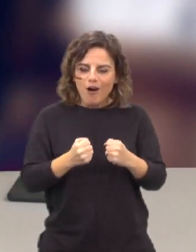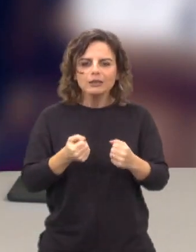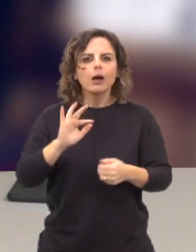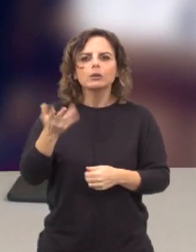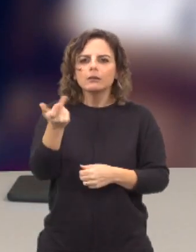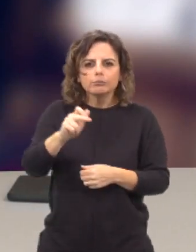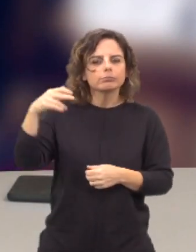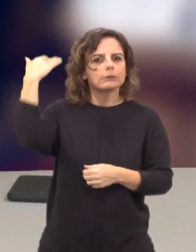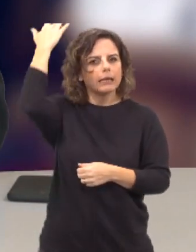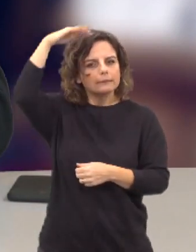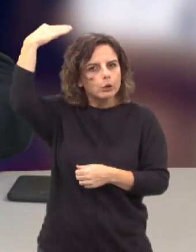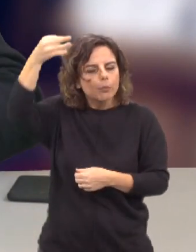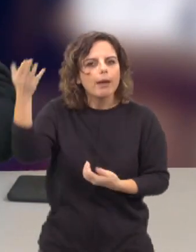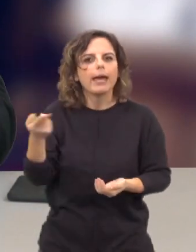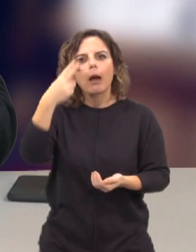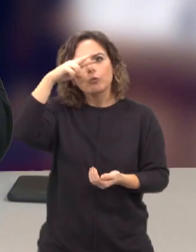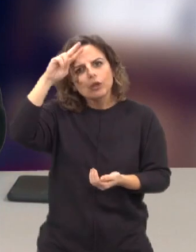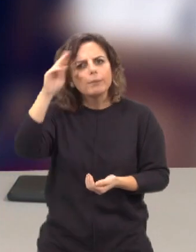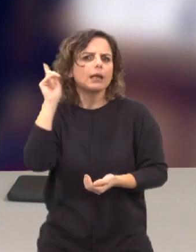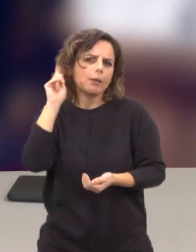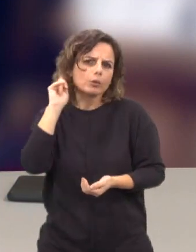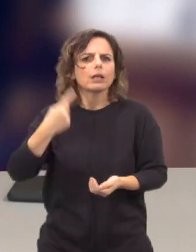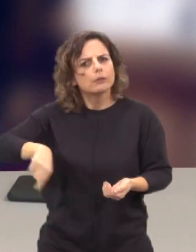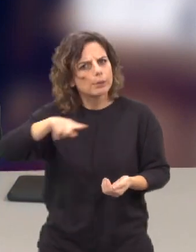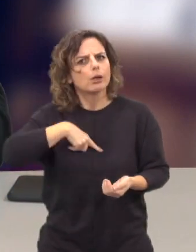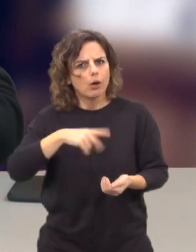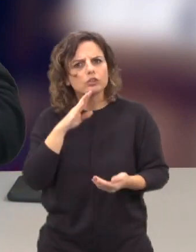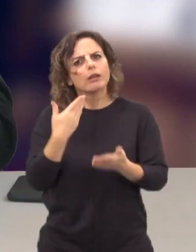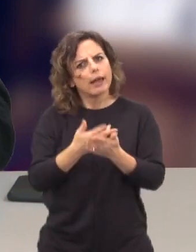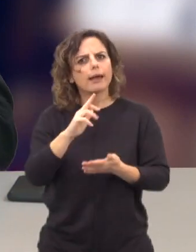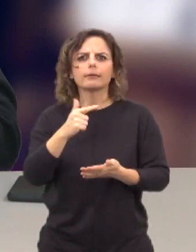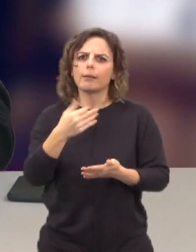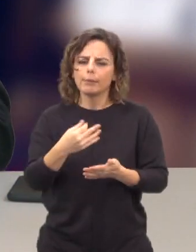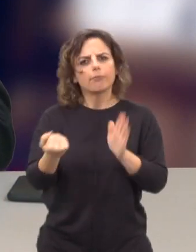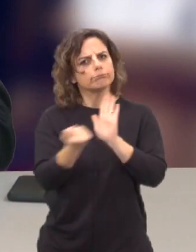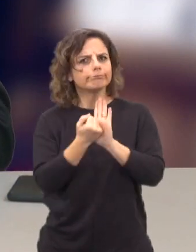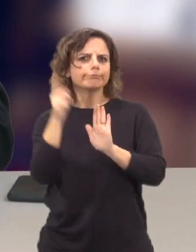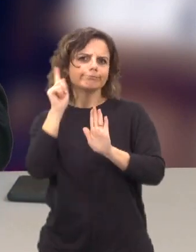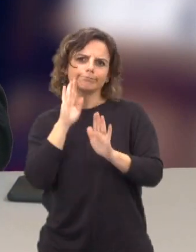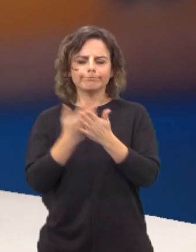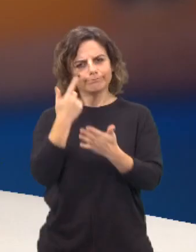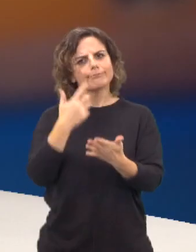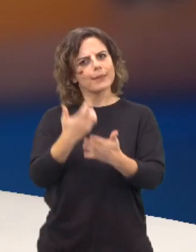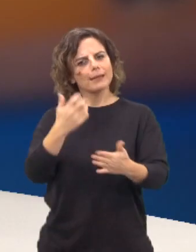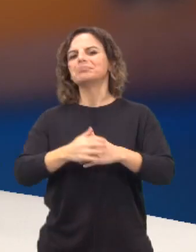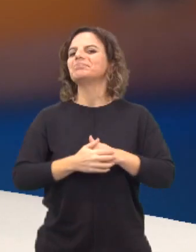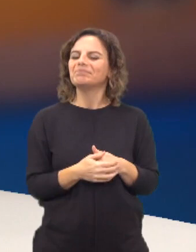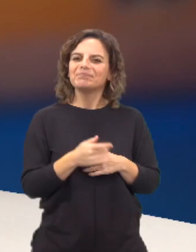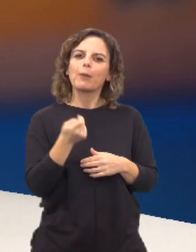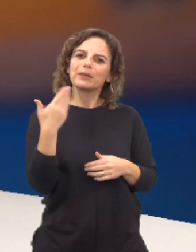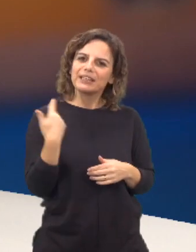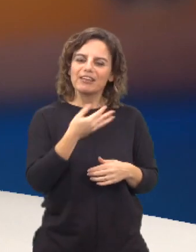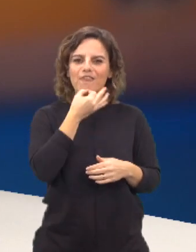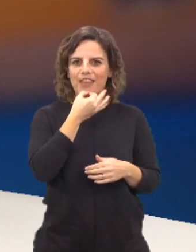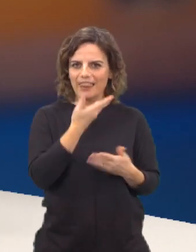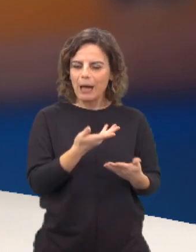Tomé ou o que está a acontecer em Moçambique é relevante para nós. Isso também é uma marca diferenciadora da RTP. Gostava de, falámos há